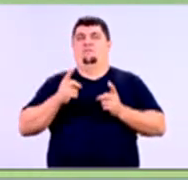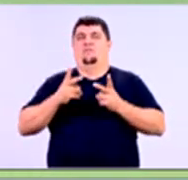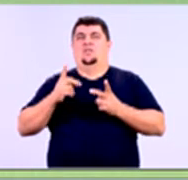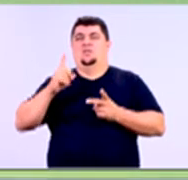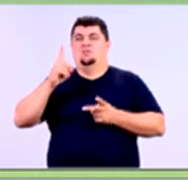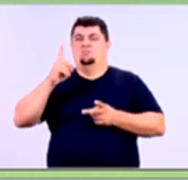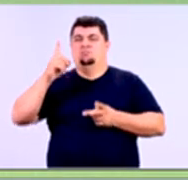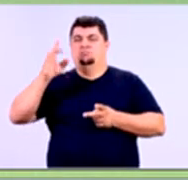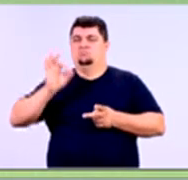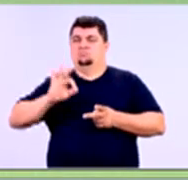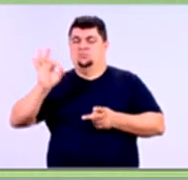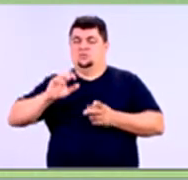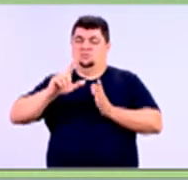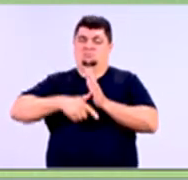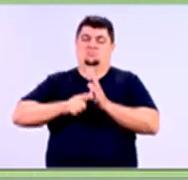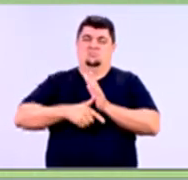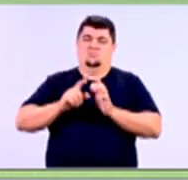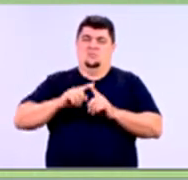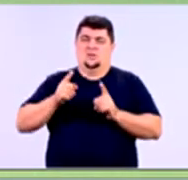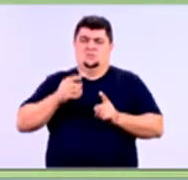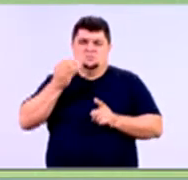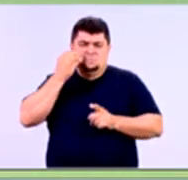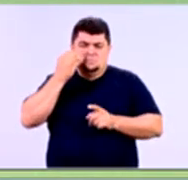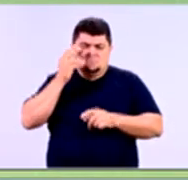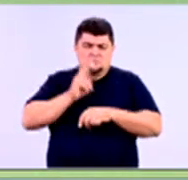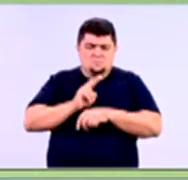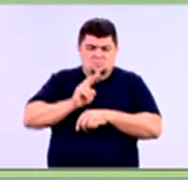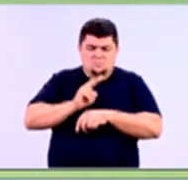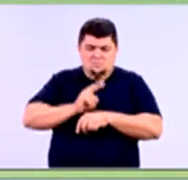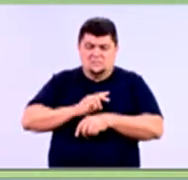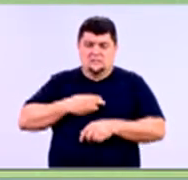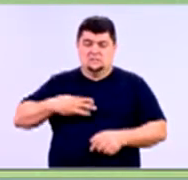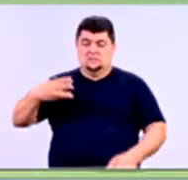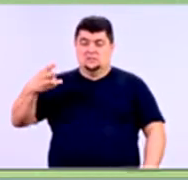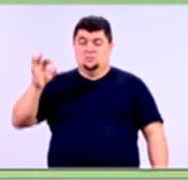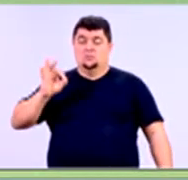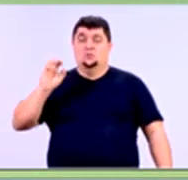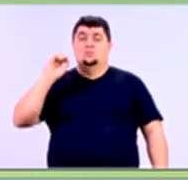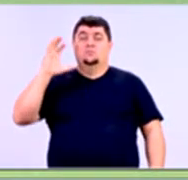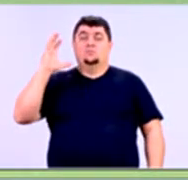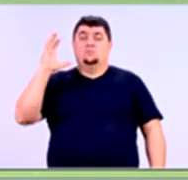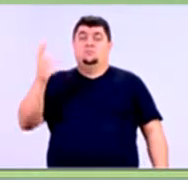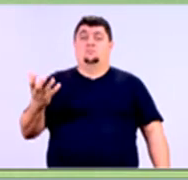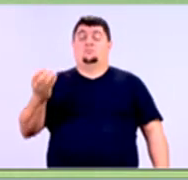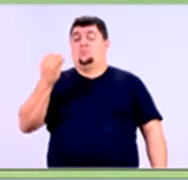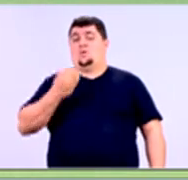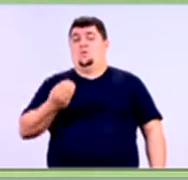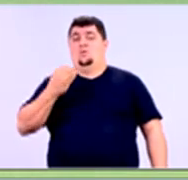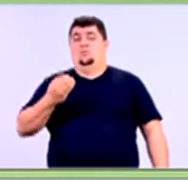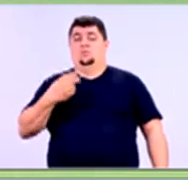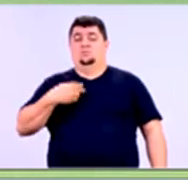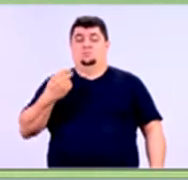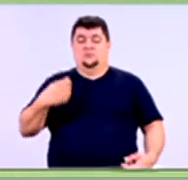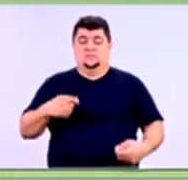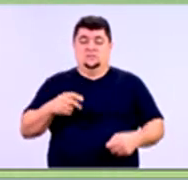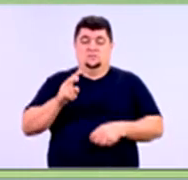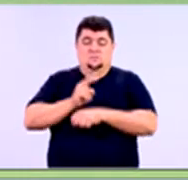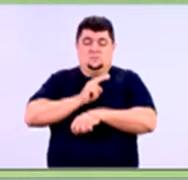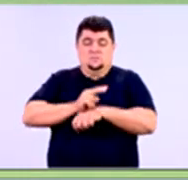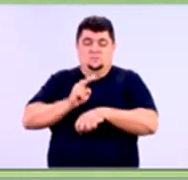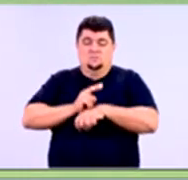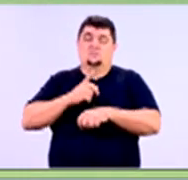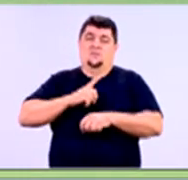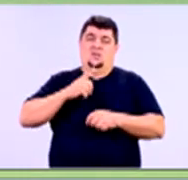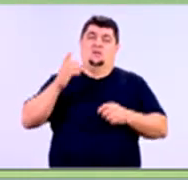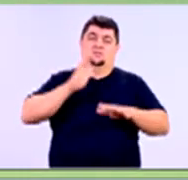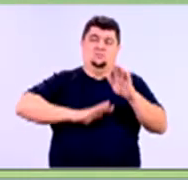inadimplência, mas aí eu fui fazer um monitoramento e descobri que eu estou em 3% de inadimplência. Eu estou nessa situação de risco.